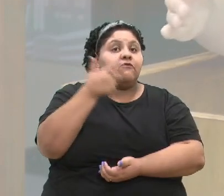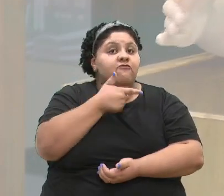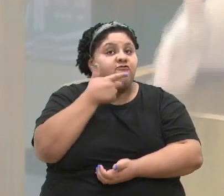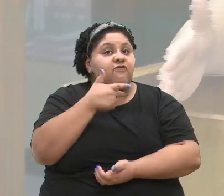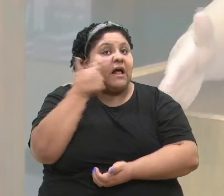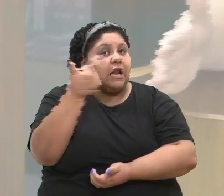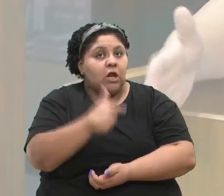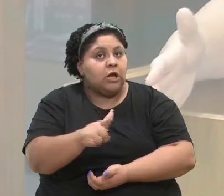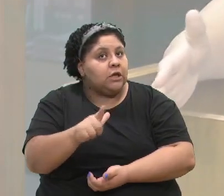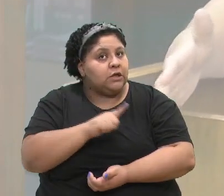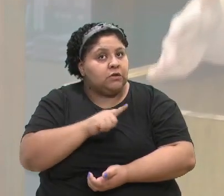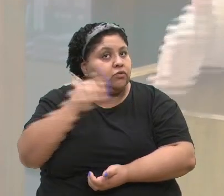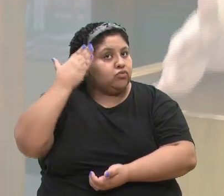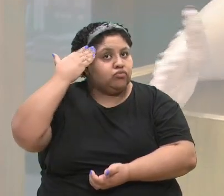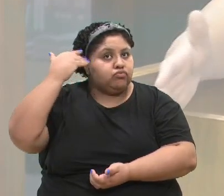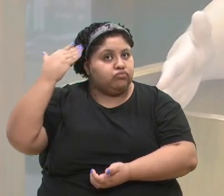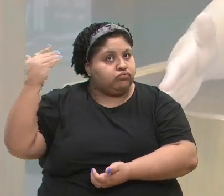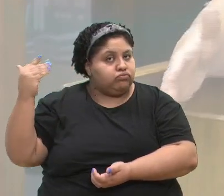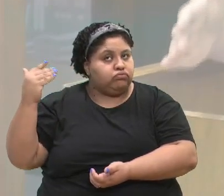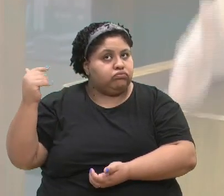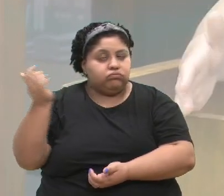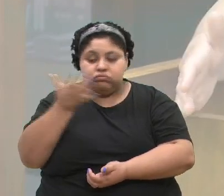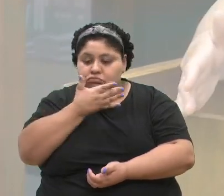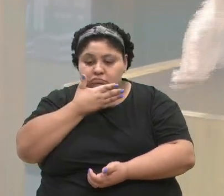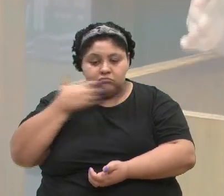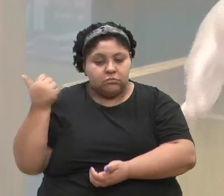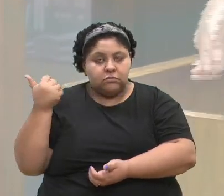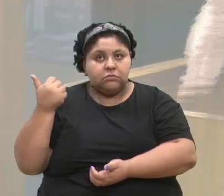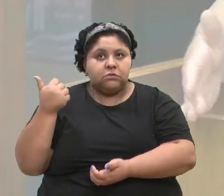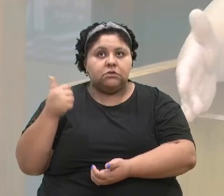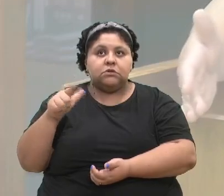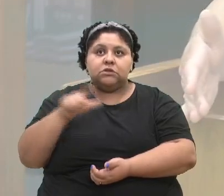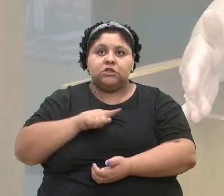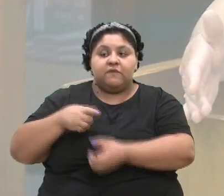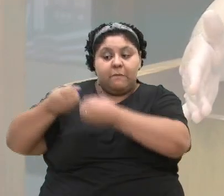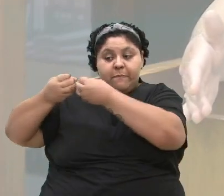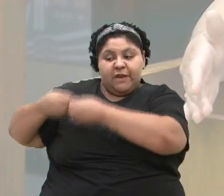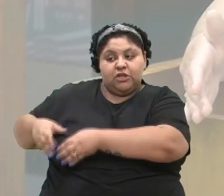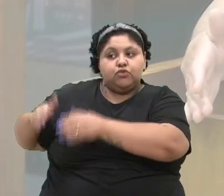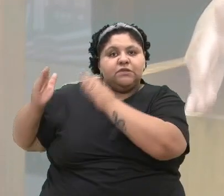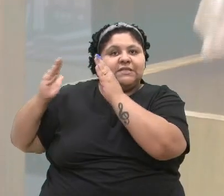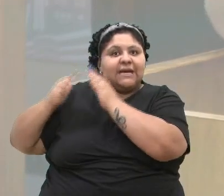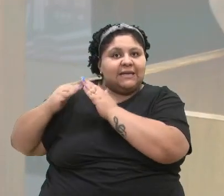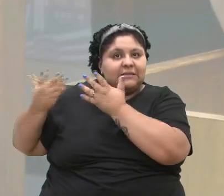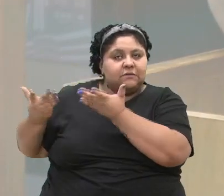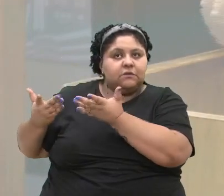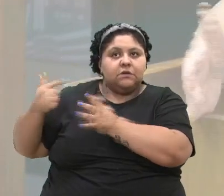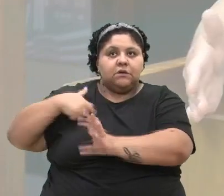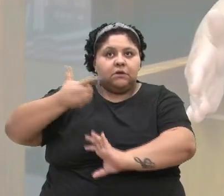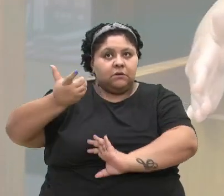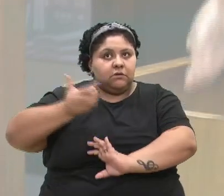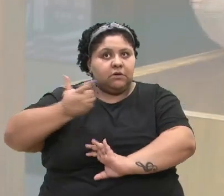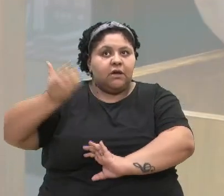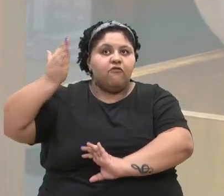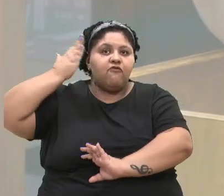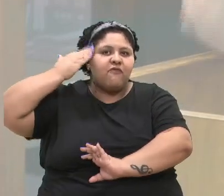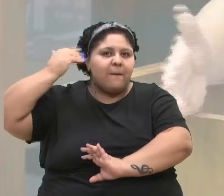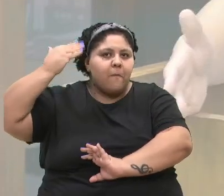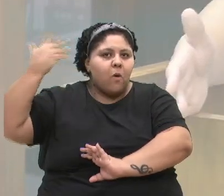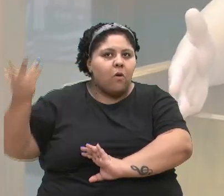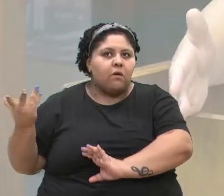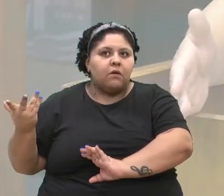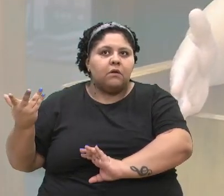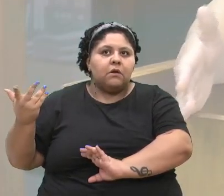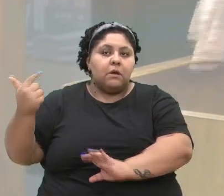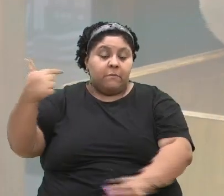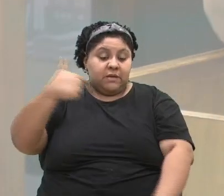não existe sucesso que vale a pena se houver prejuízo em casa. Eu quero ser famoso para